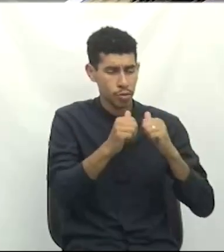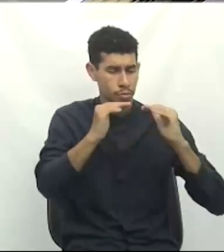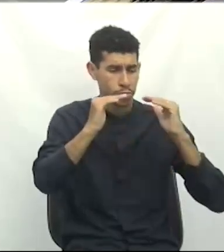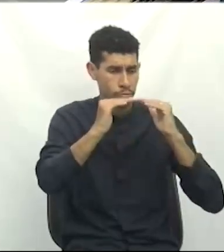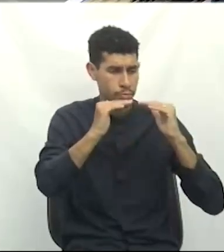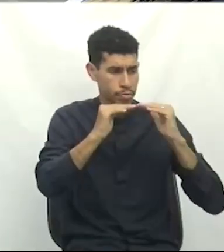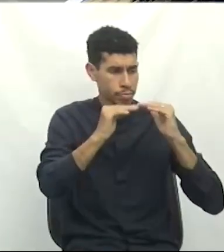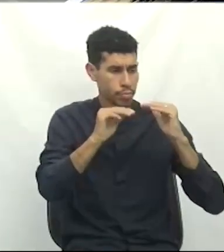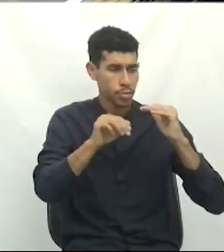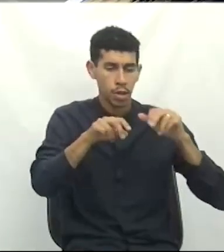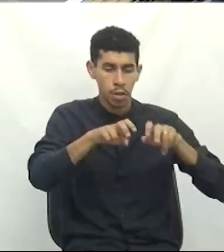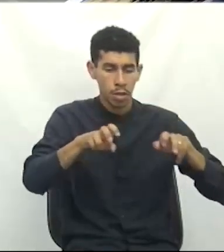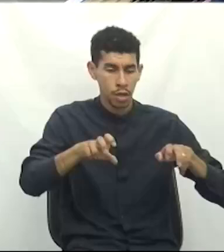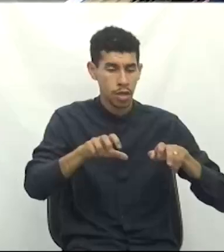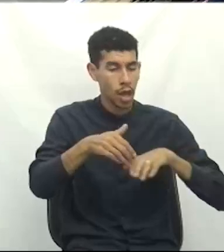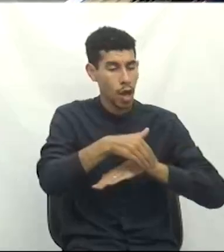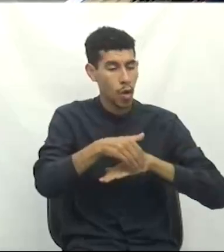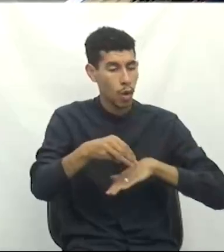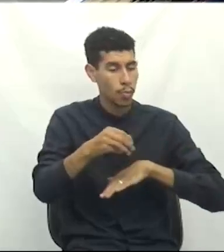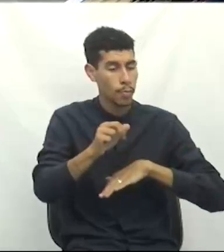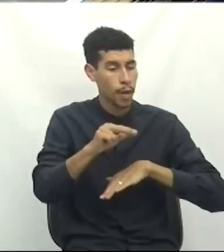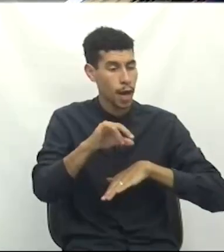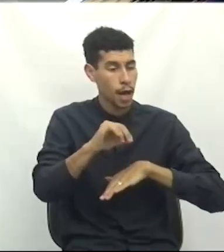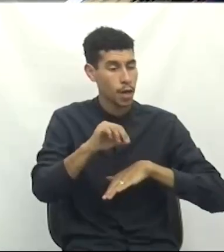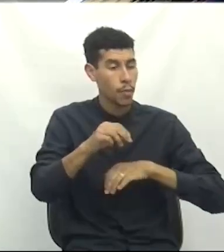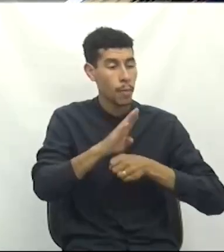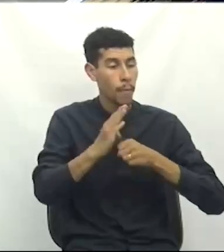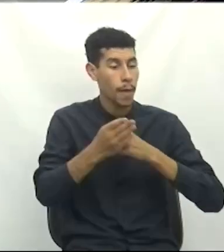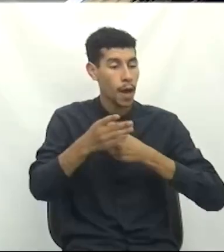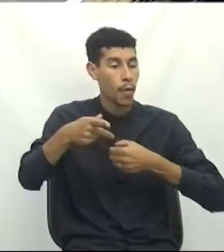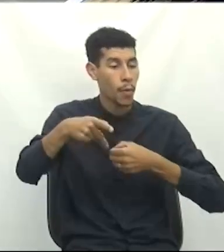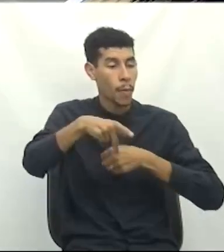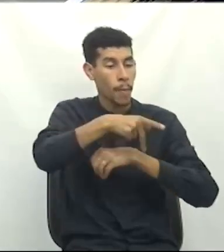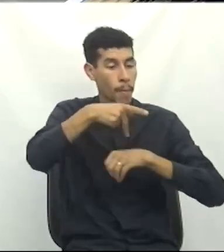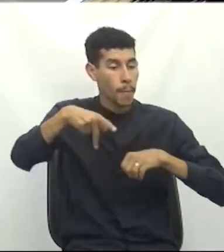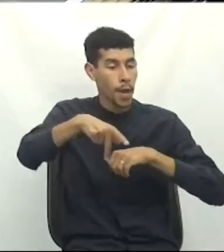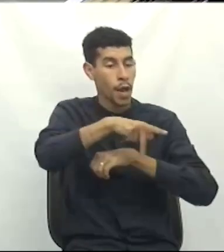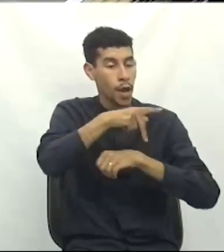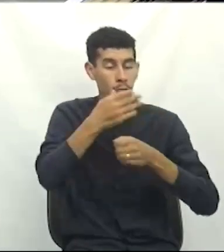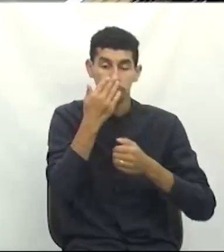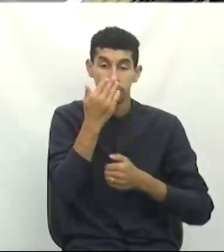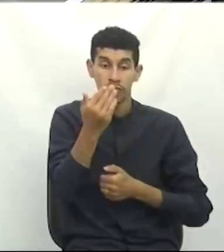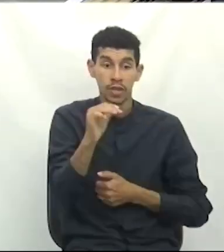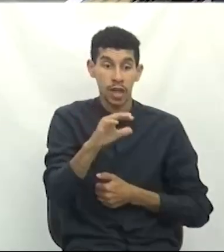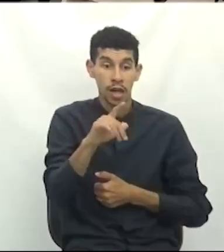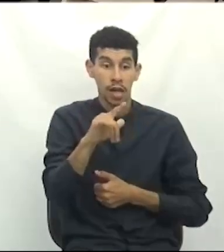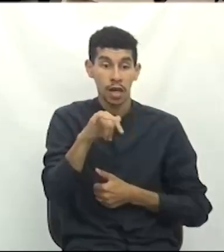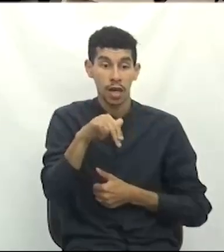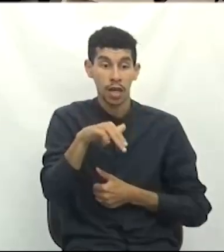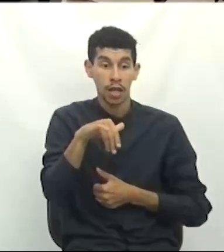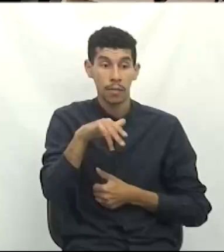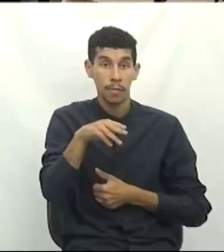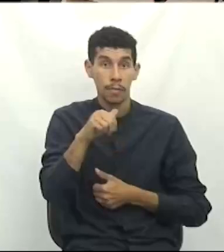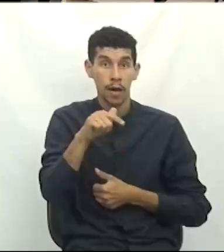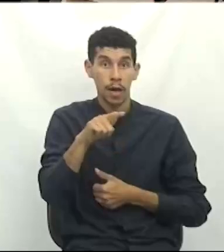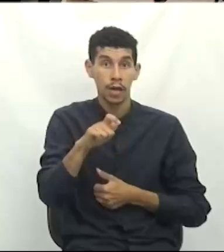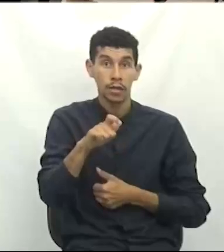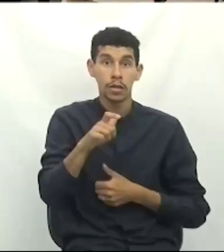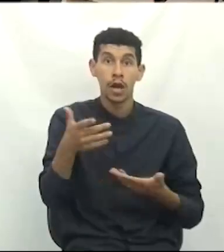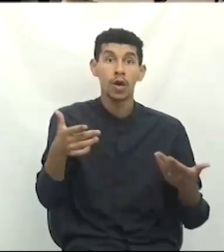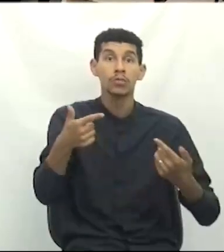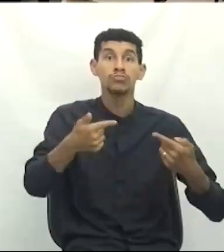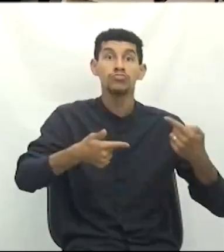na rua Mário Andrade, Pio Corrêa, defronte a clina imagem. O requerimento está em discussão.